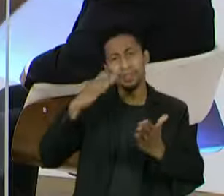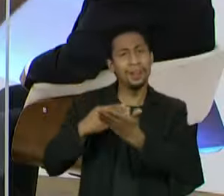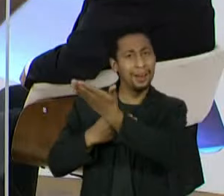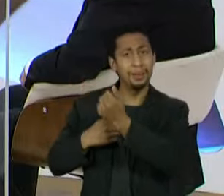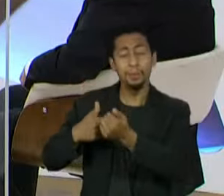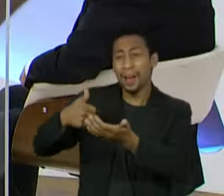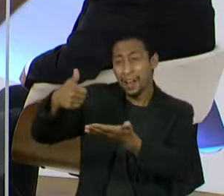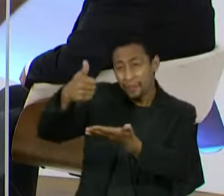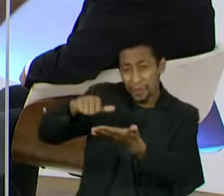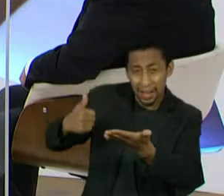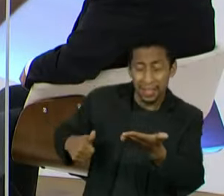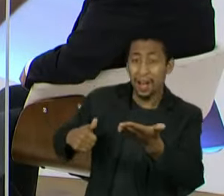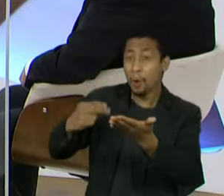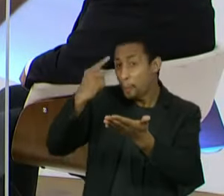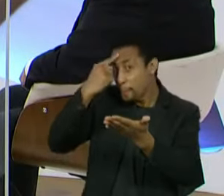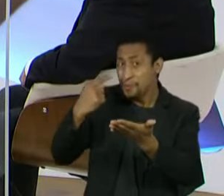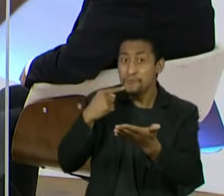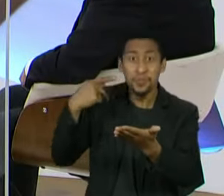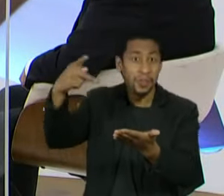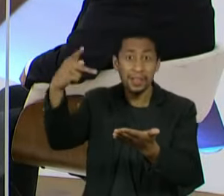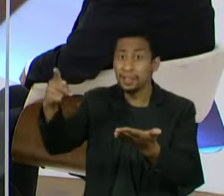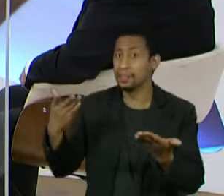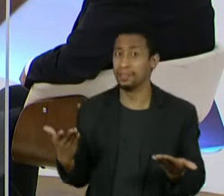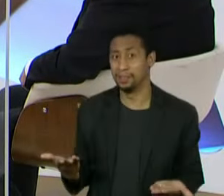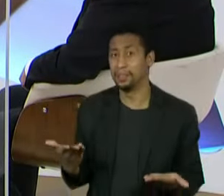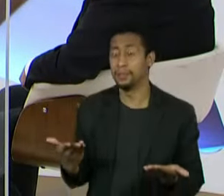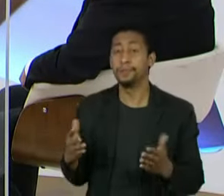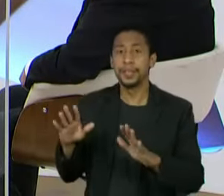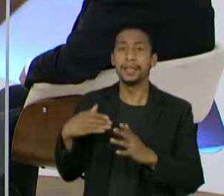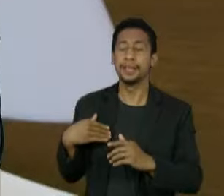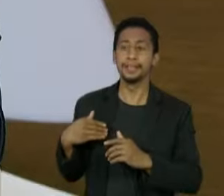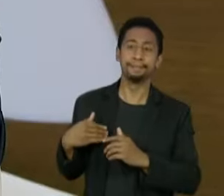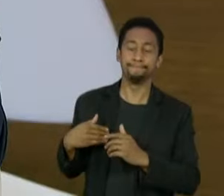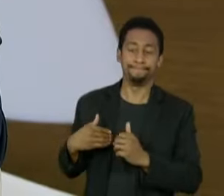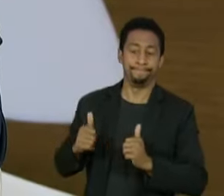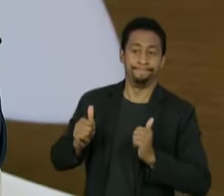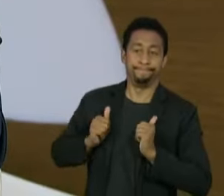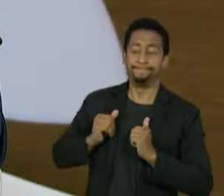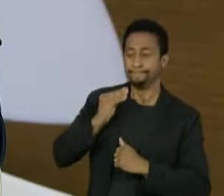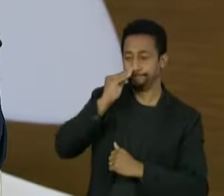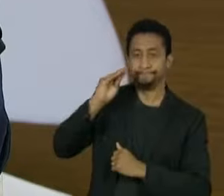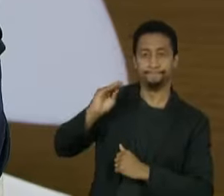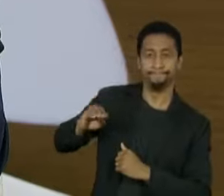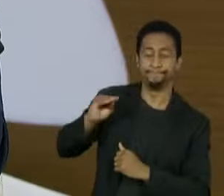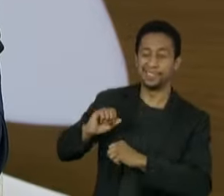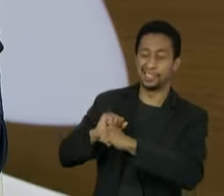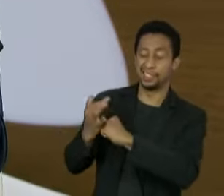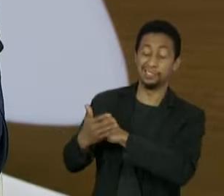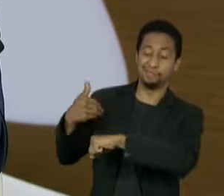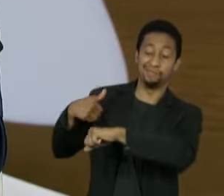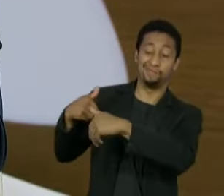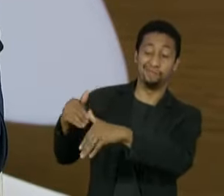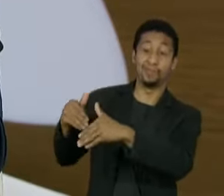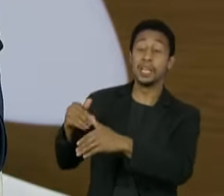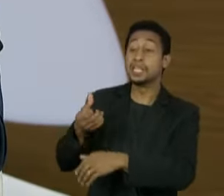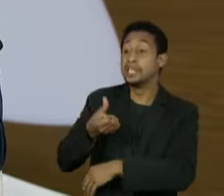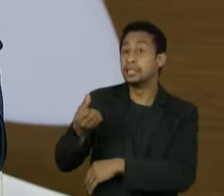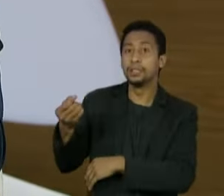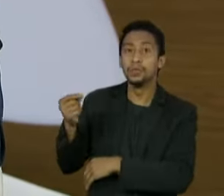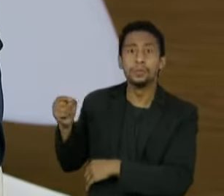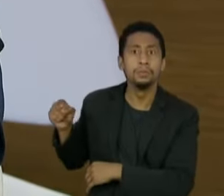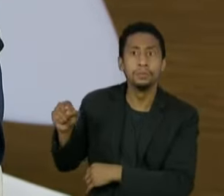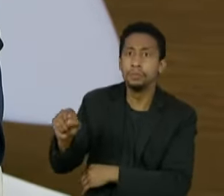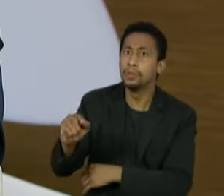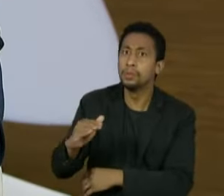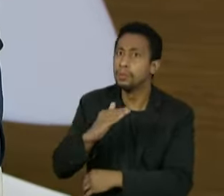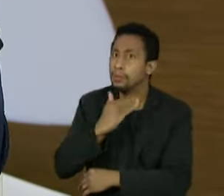do presidente da República. Esse presidente da República, ele ironizou, ele debochou com mais de 600 mil brasileiros que